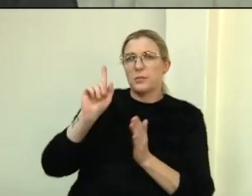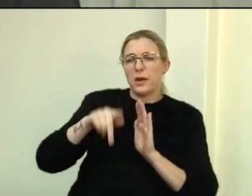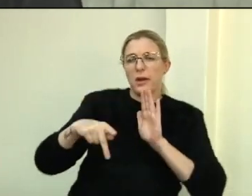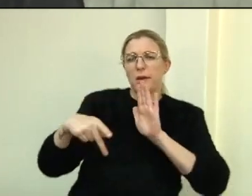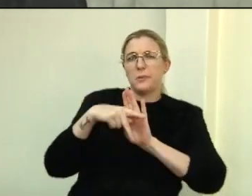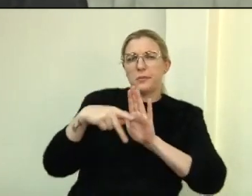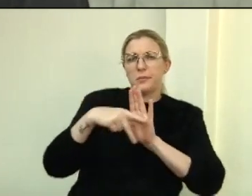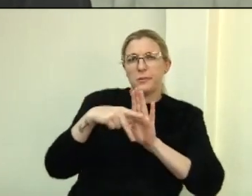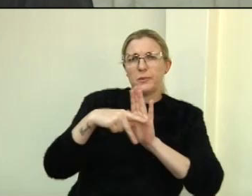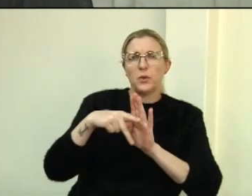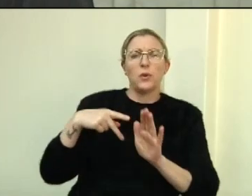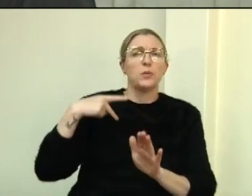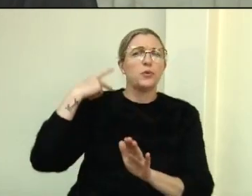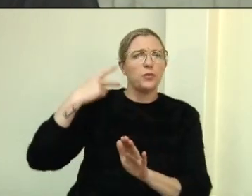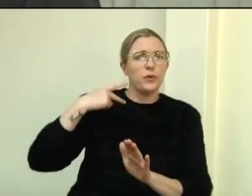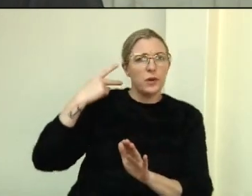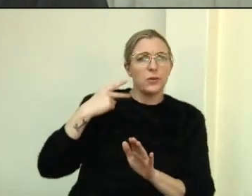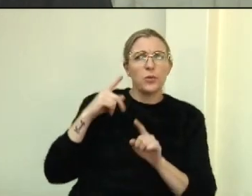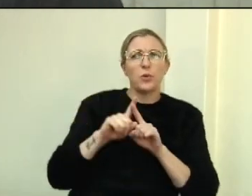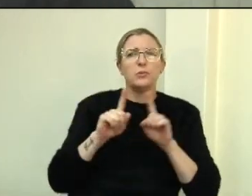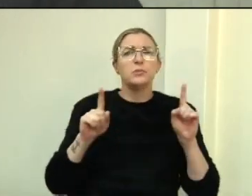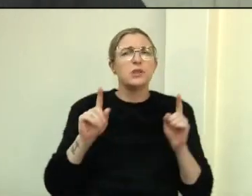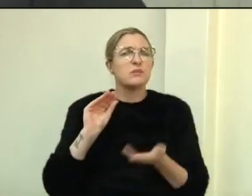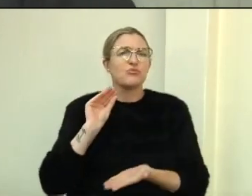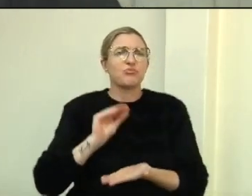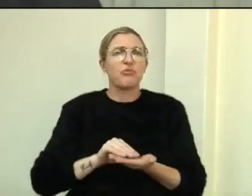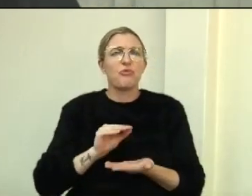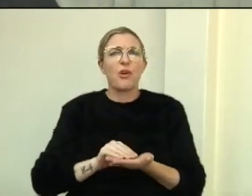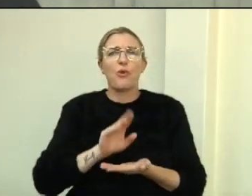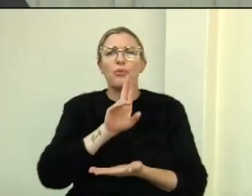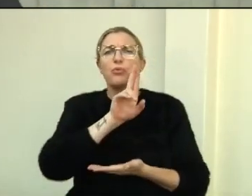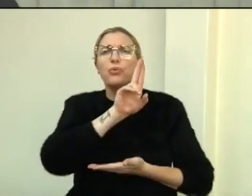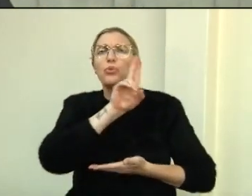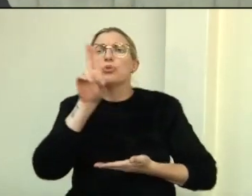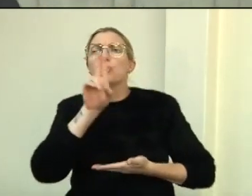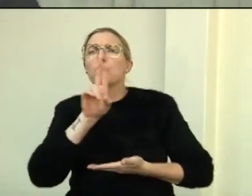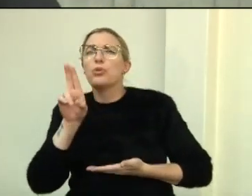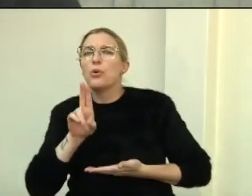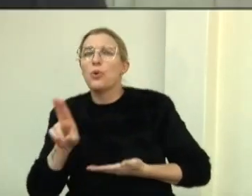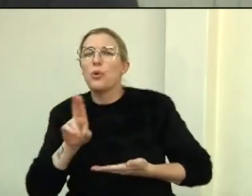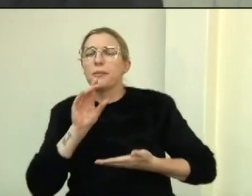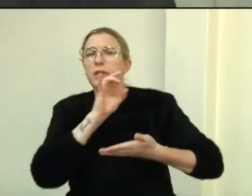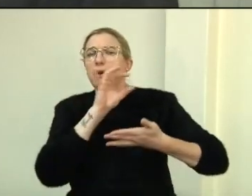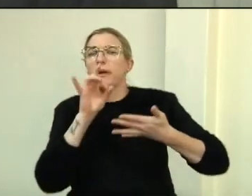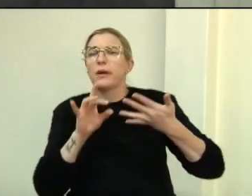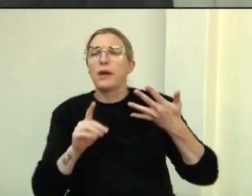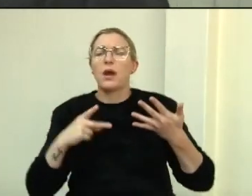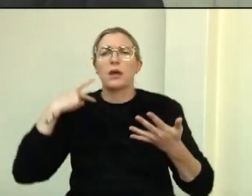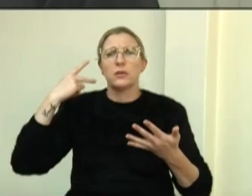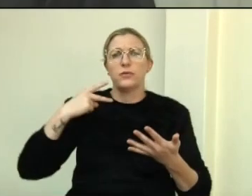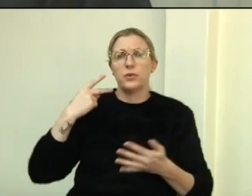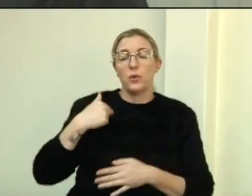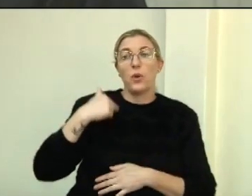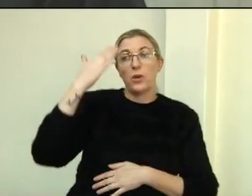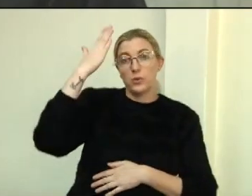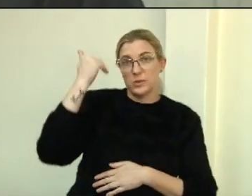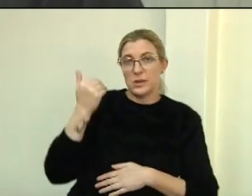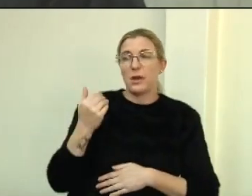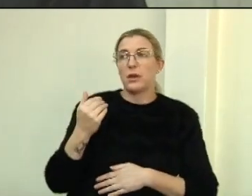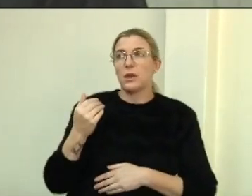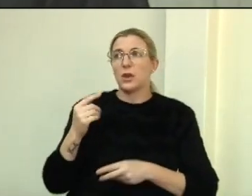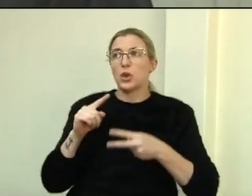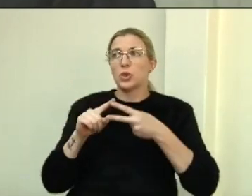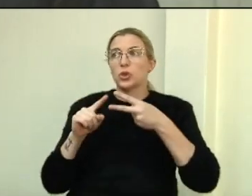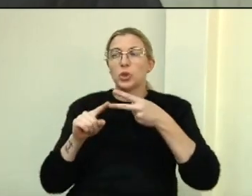dos vereadores. Eu queria só deixar registrado. Eu sei que duas emendas são do meu gabinete. Eu queria ver quais os